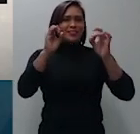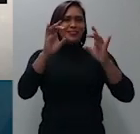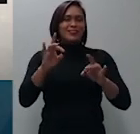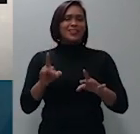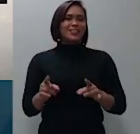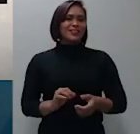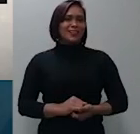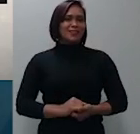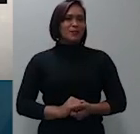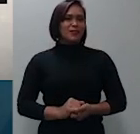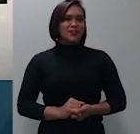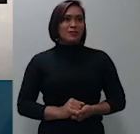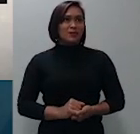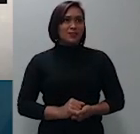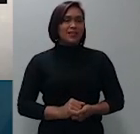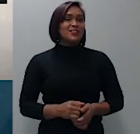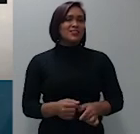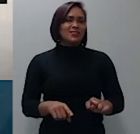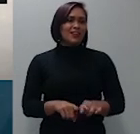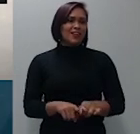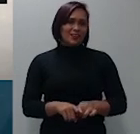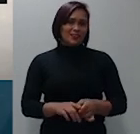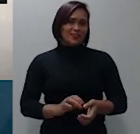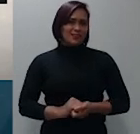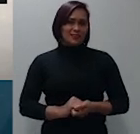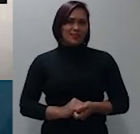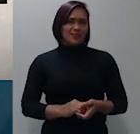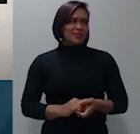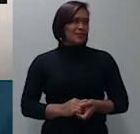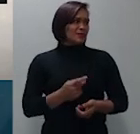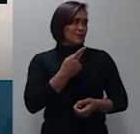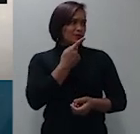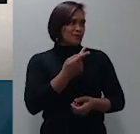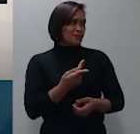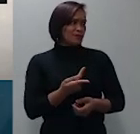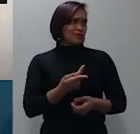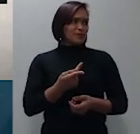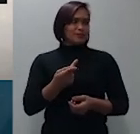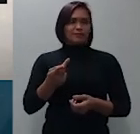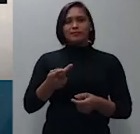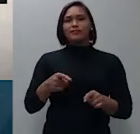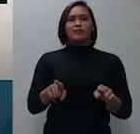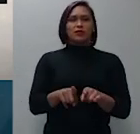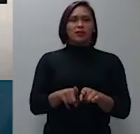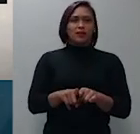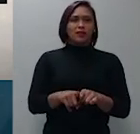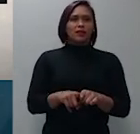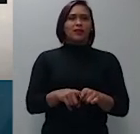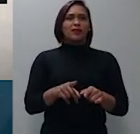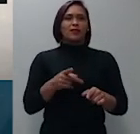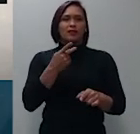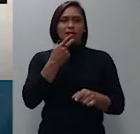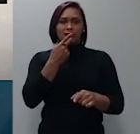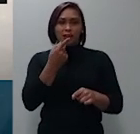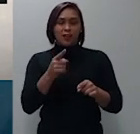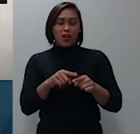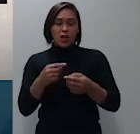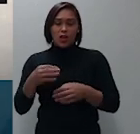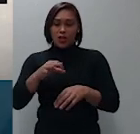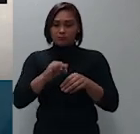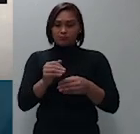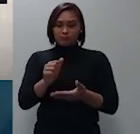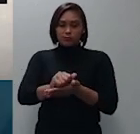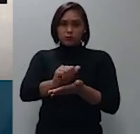por meio de ação monitória se a obrigação for positiva e líquida e com vencimento certo devem juros de mora a partir da data do